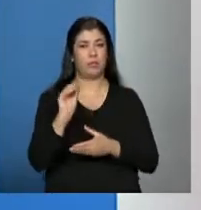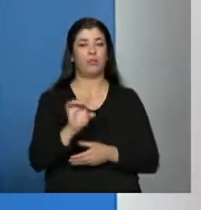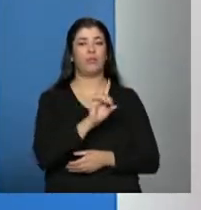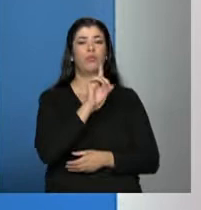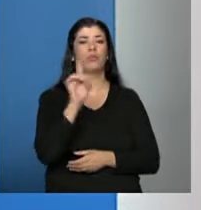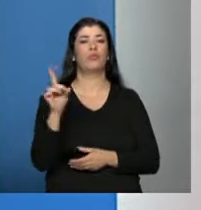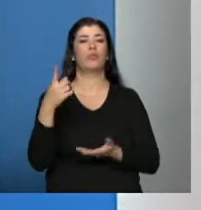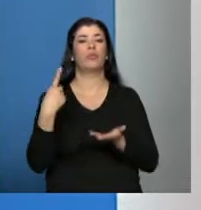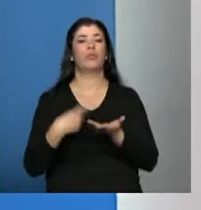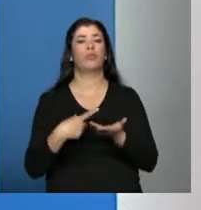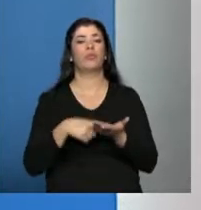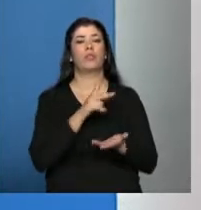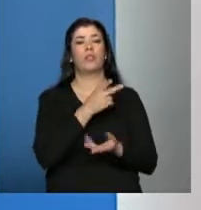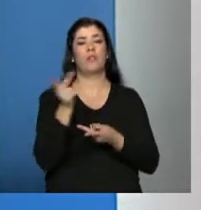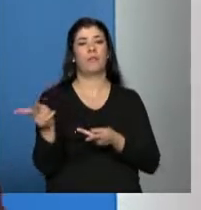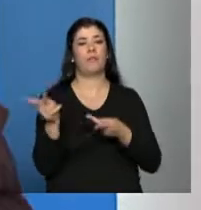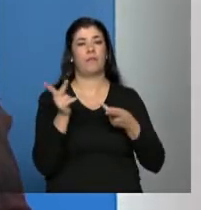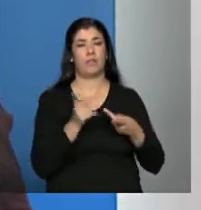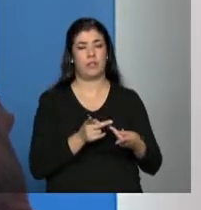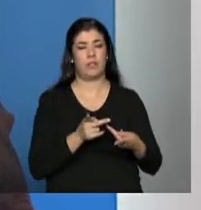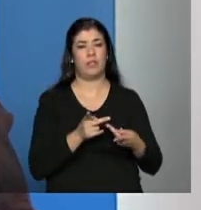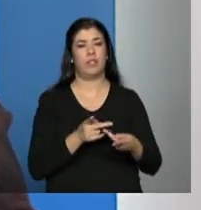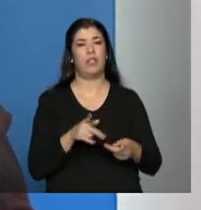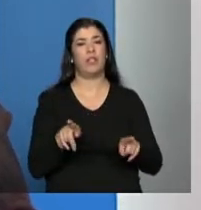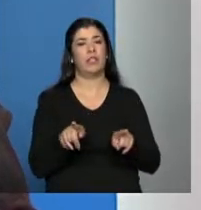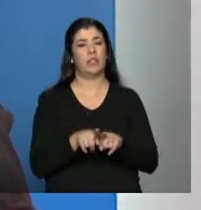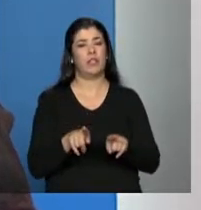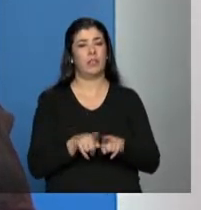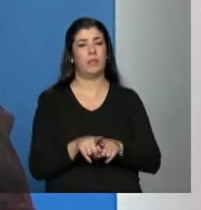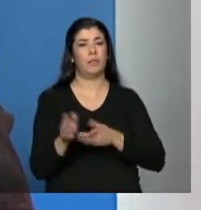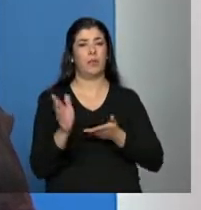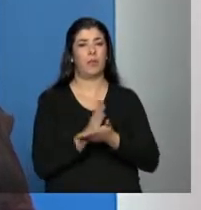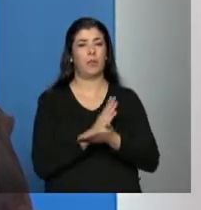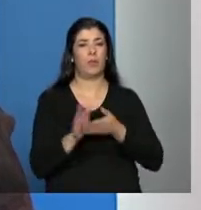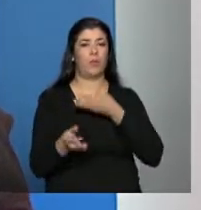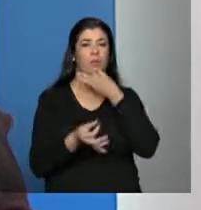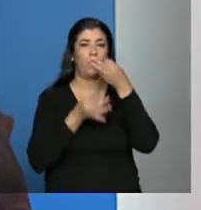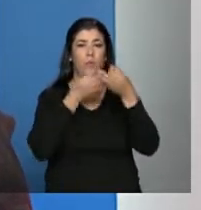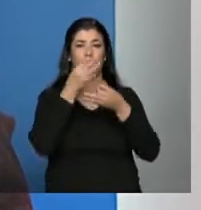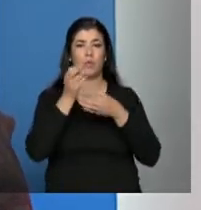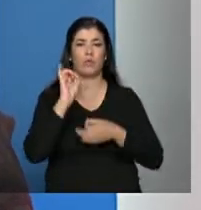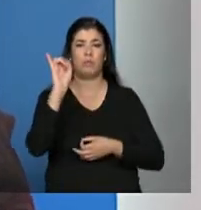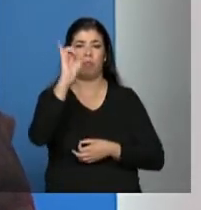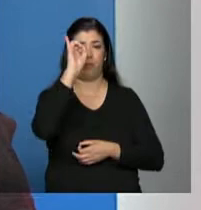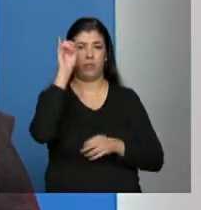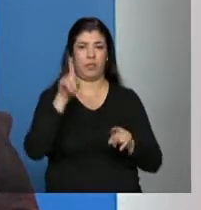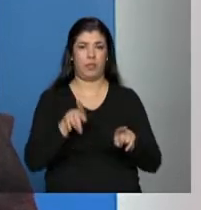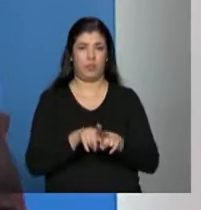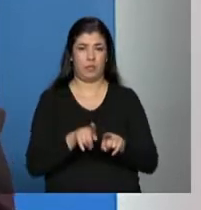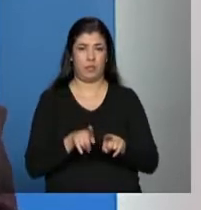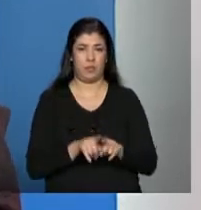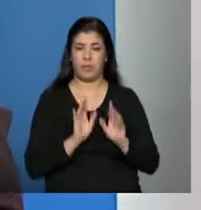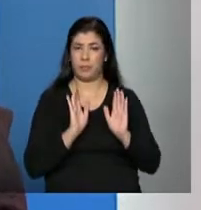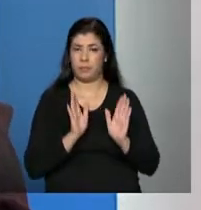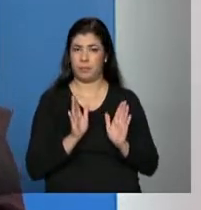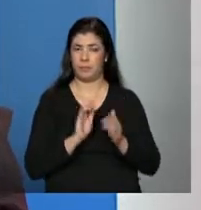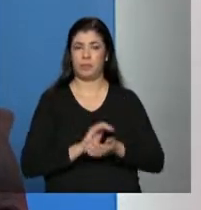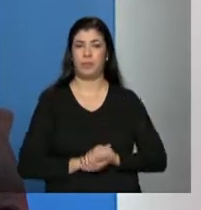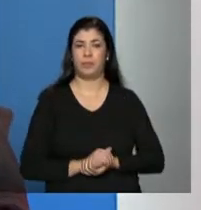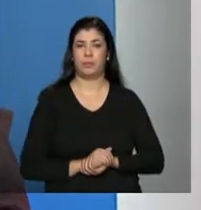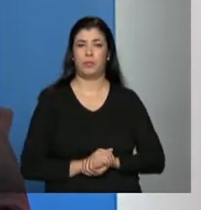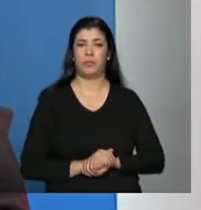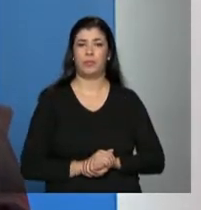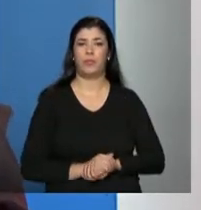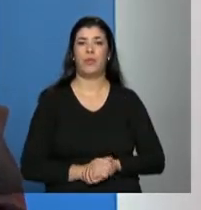Bom, também temos algumas dicas para tratar que são bem importantes, gente. Olha só. A